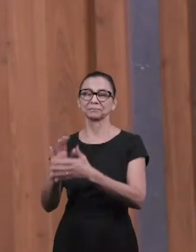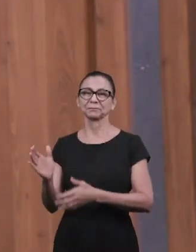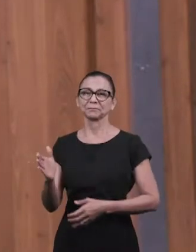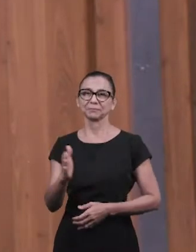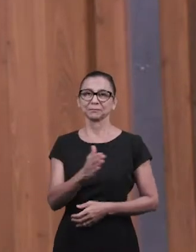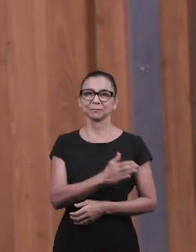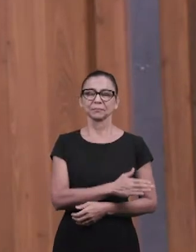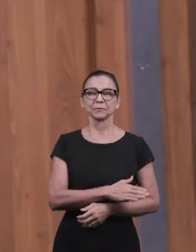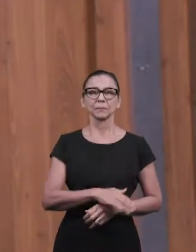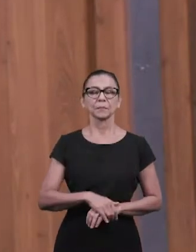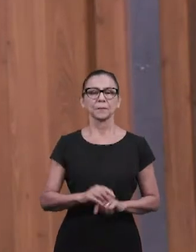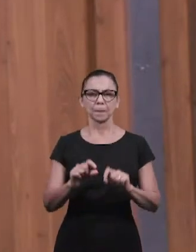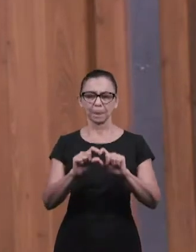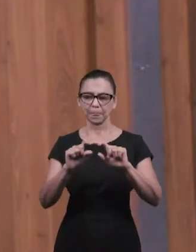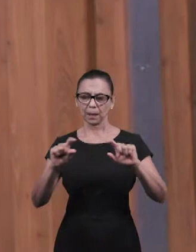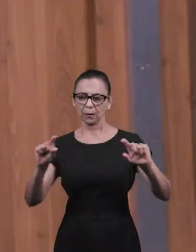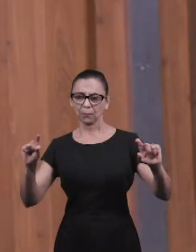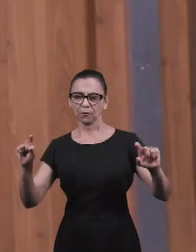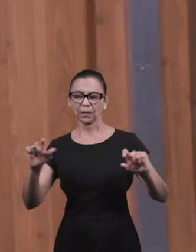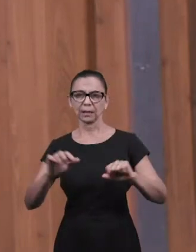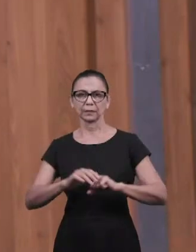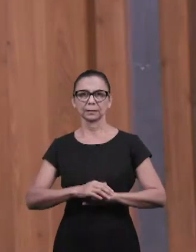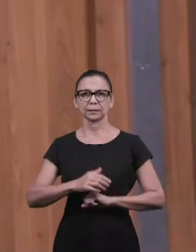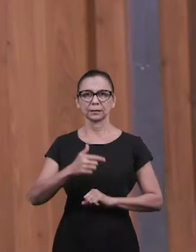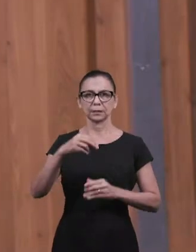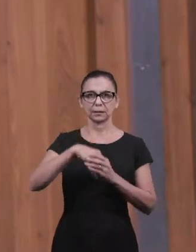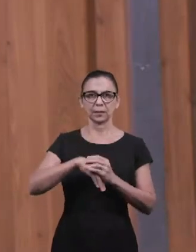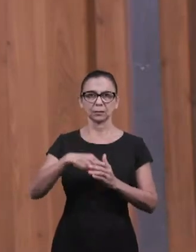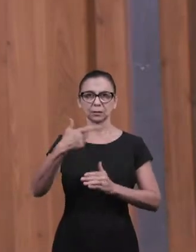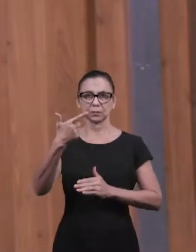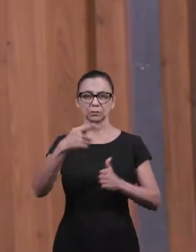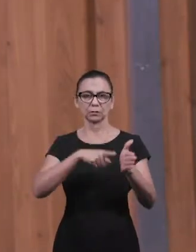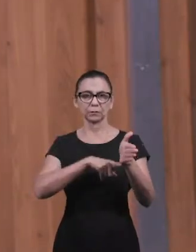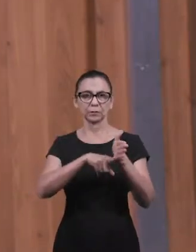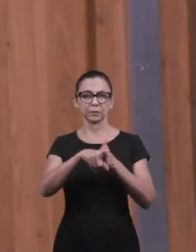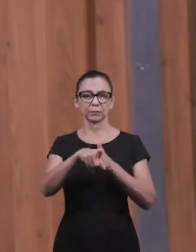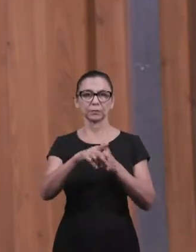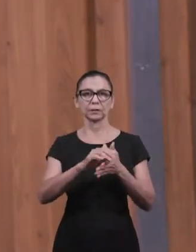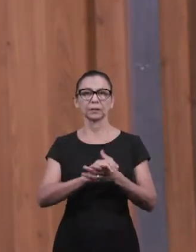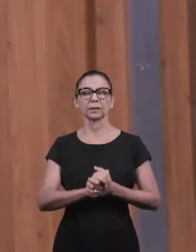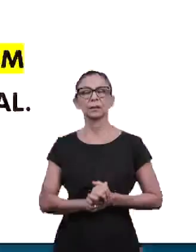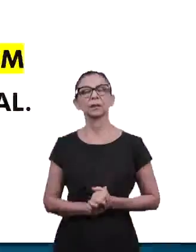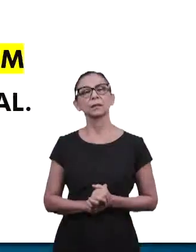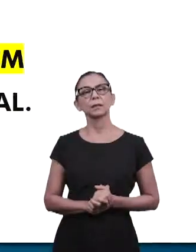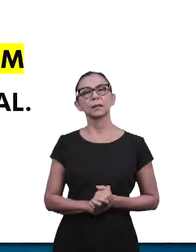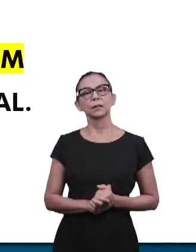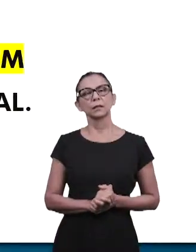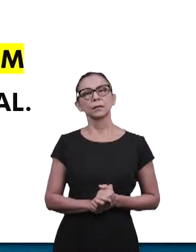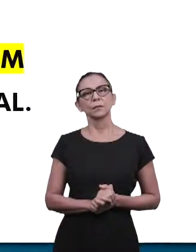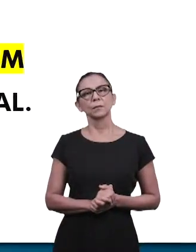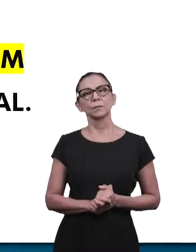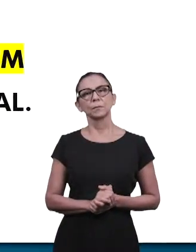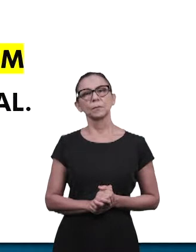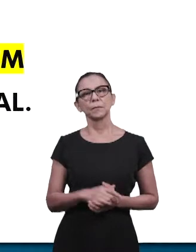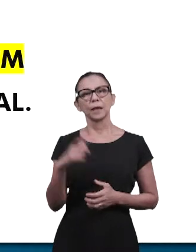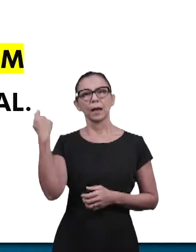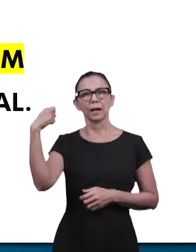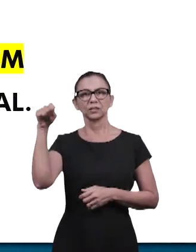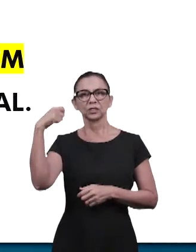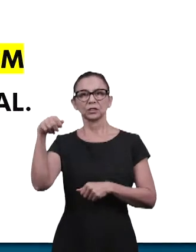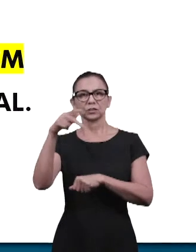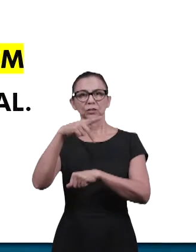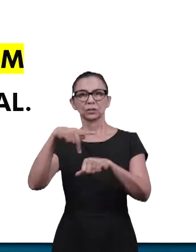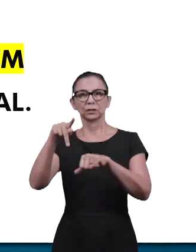Reino dos Céus, né? Vamos então agora a frase que veio para essa segunda pergunta. Contribuição enviada para a escola